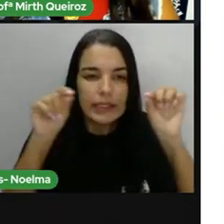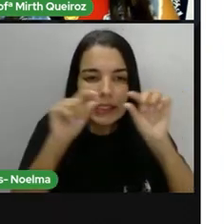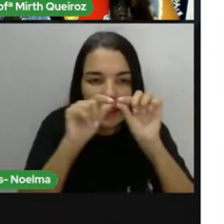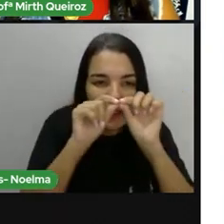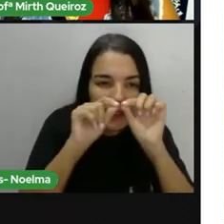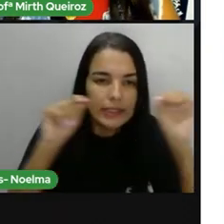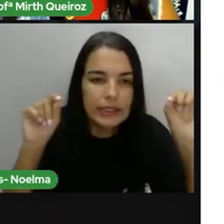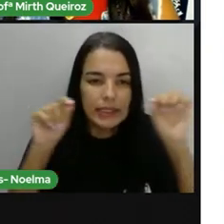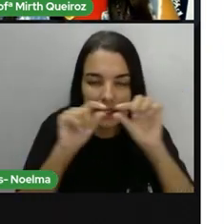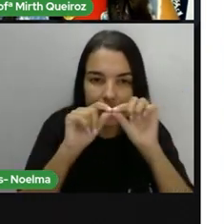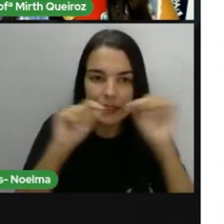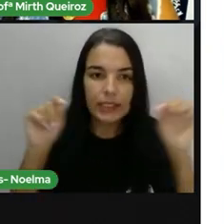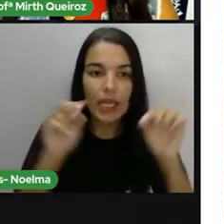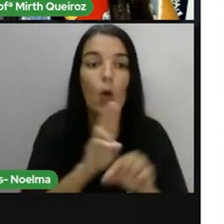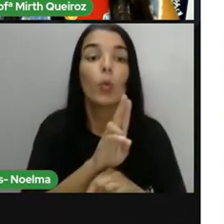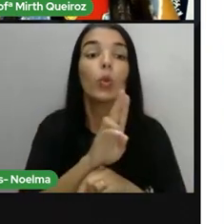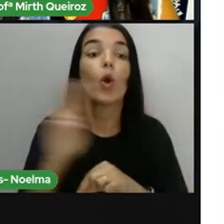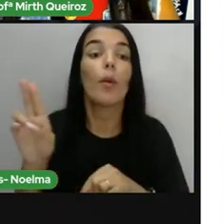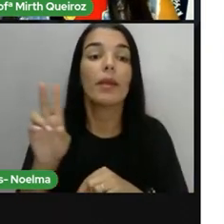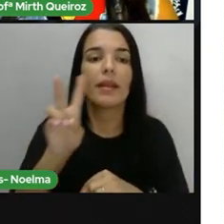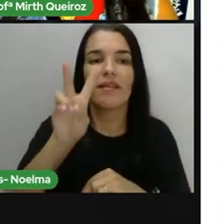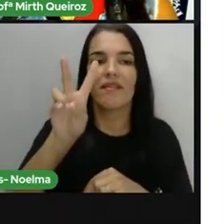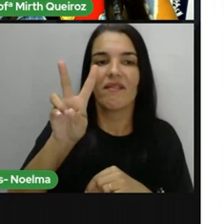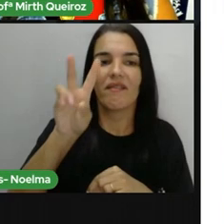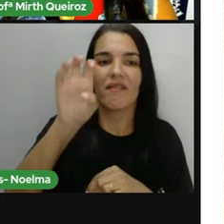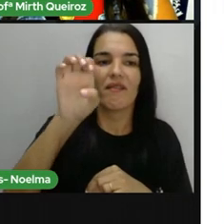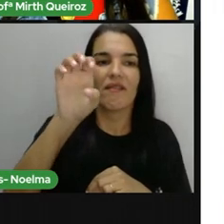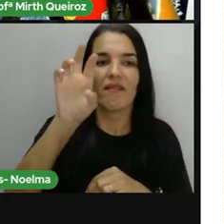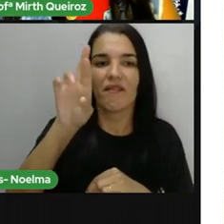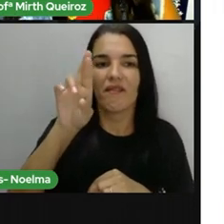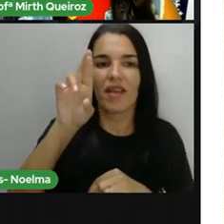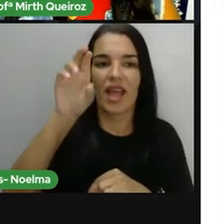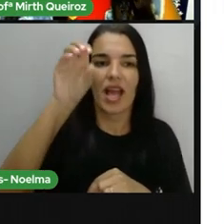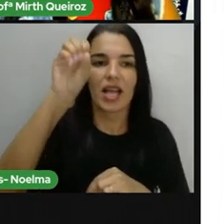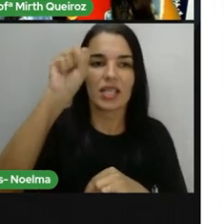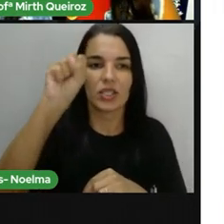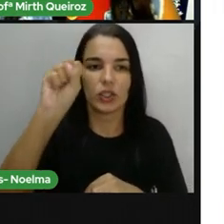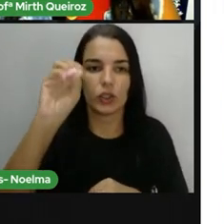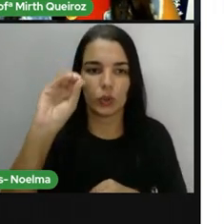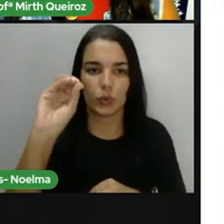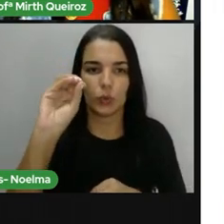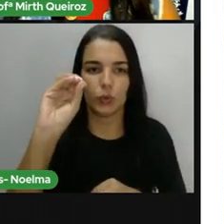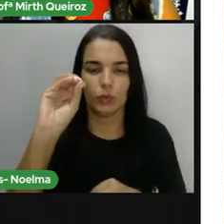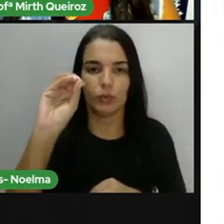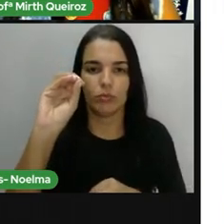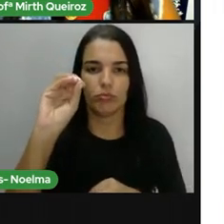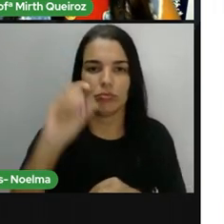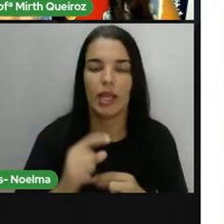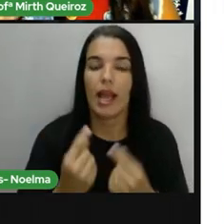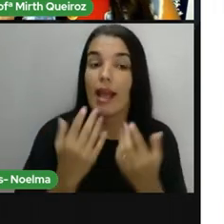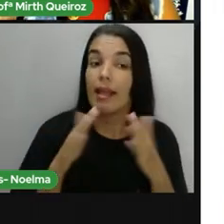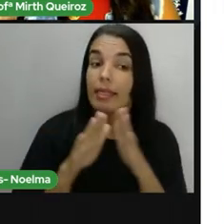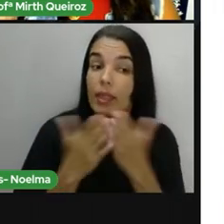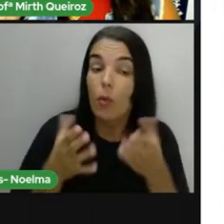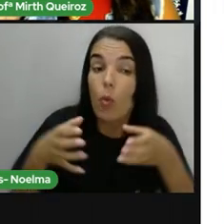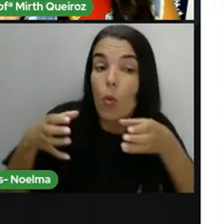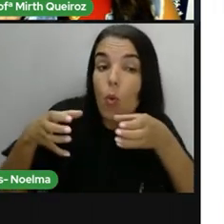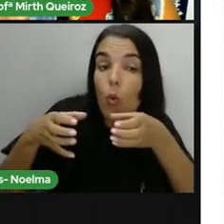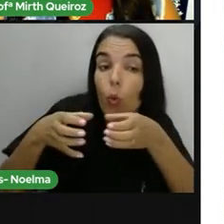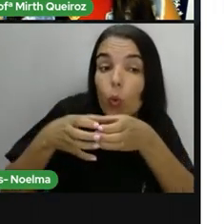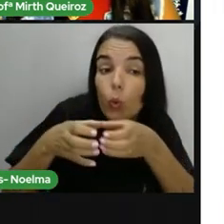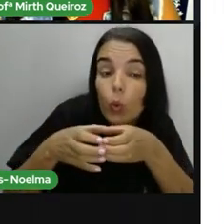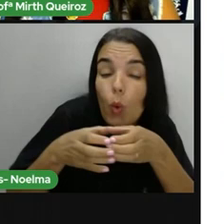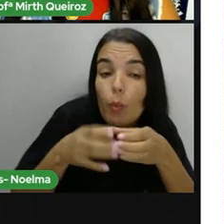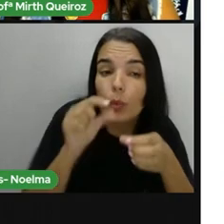linhazinha dessa aí é chamada de verso. Cada verso, cada conjunto